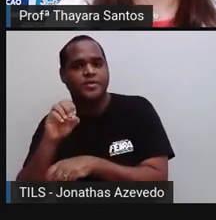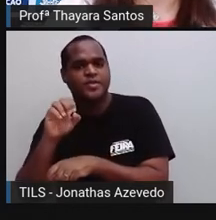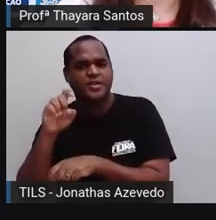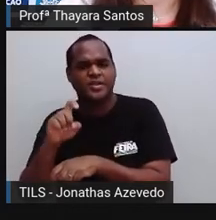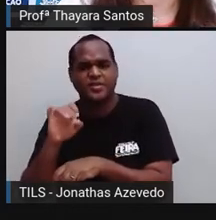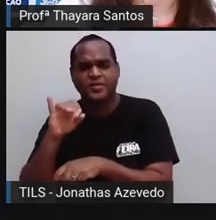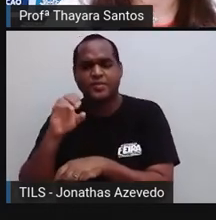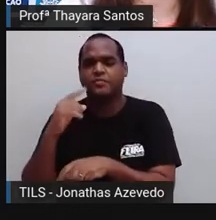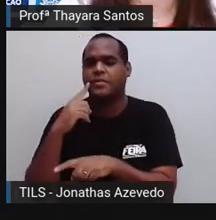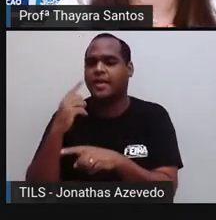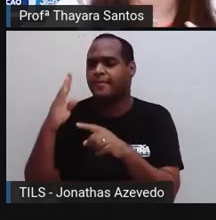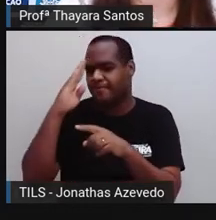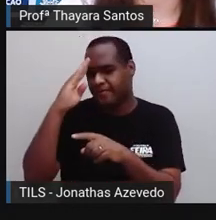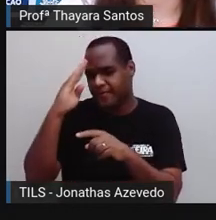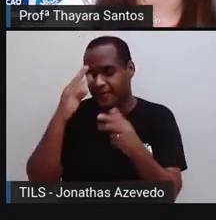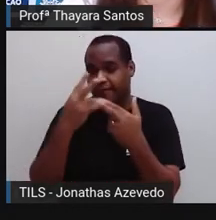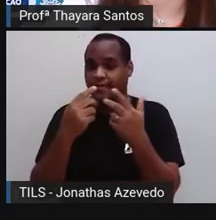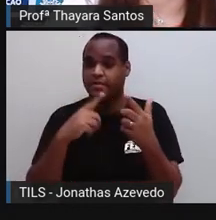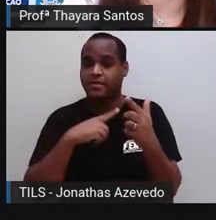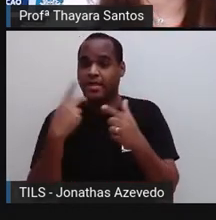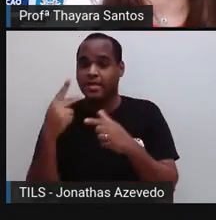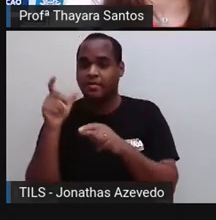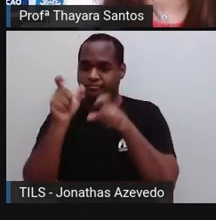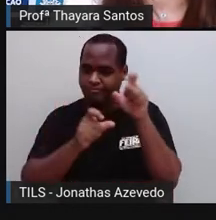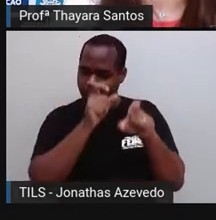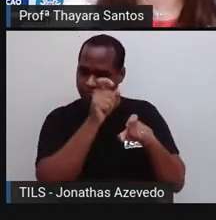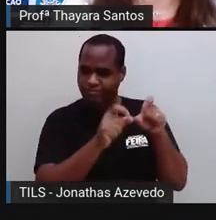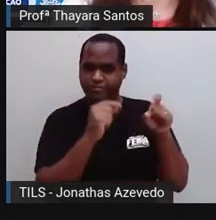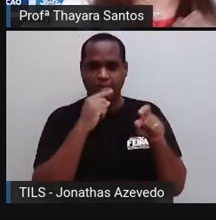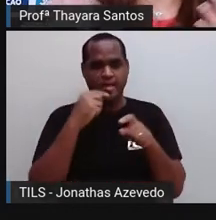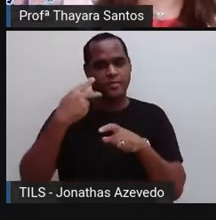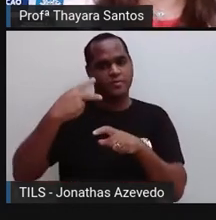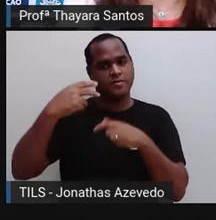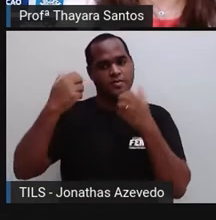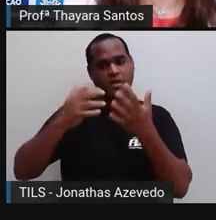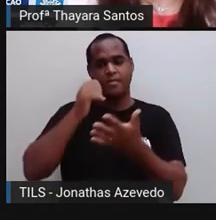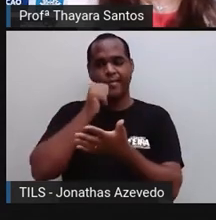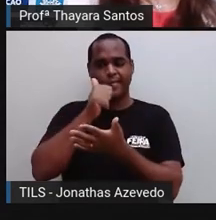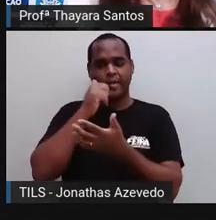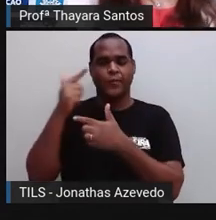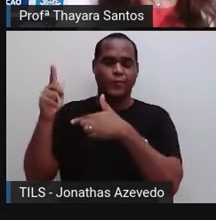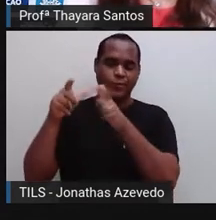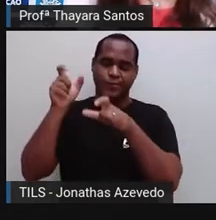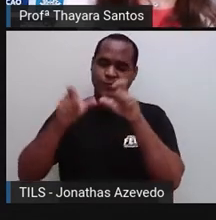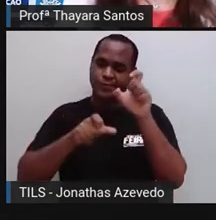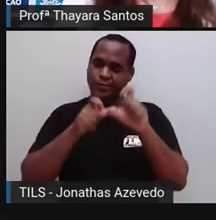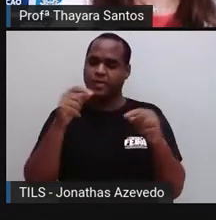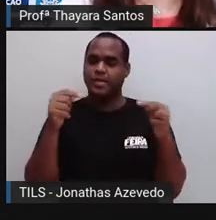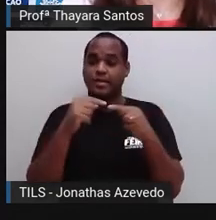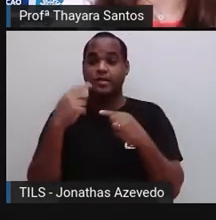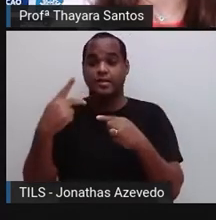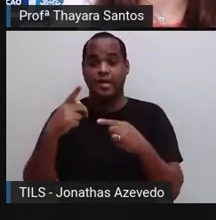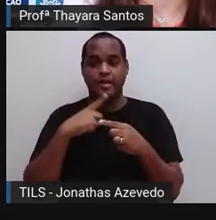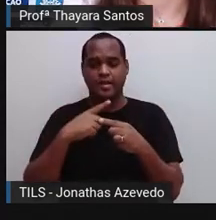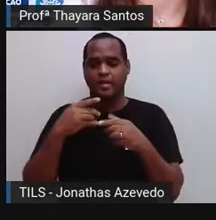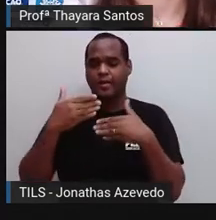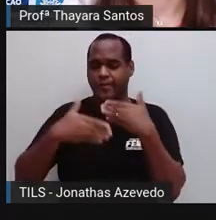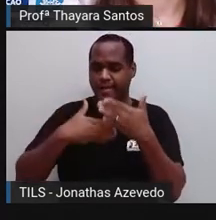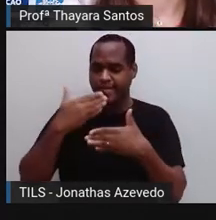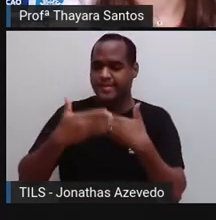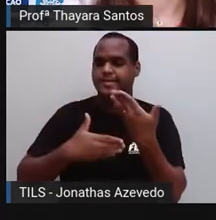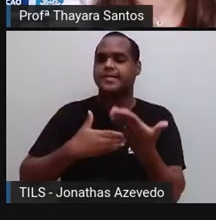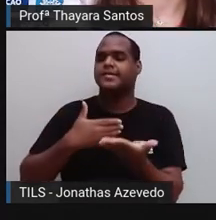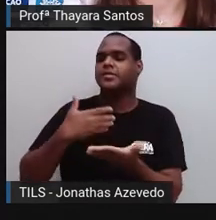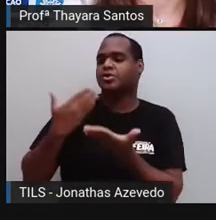características, o que a chama de caracteres sexuais secundários da mulher. Então, todas as características, quando a mulher entra na puberdade,